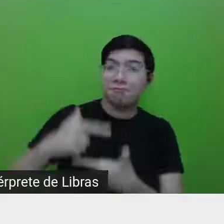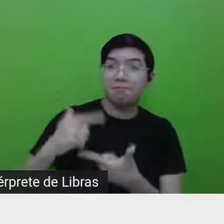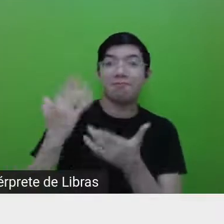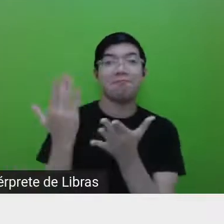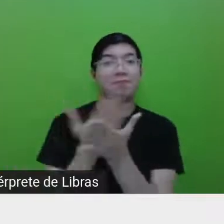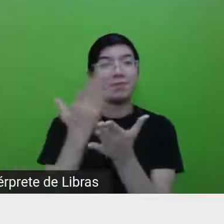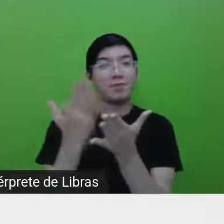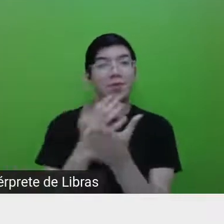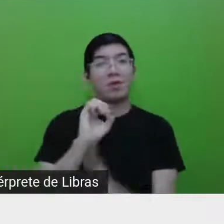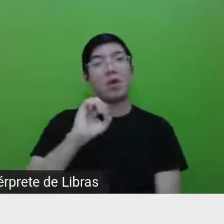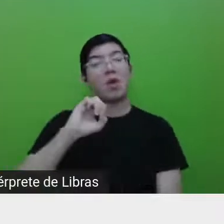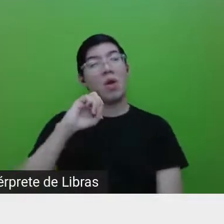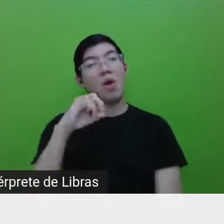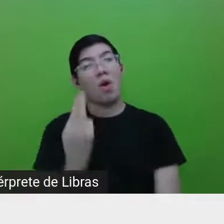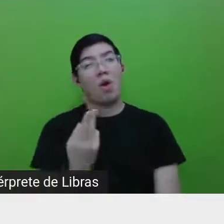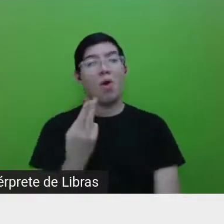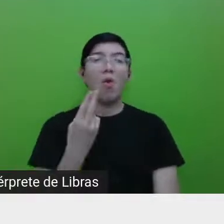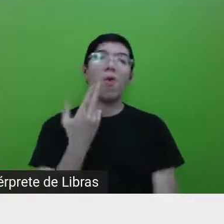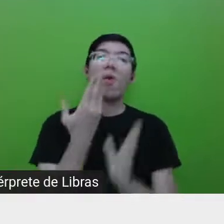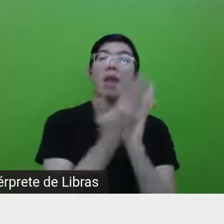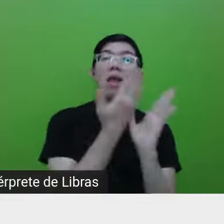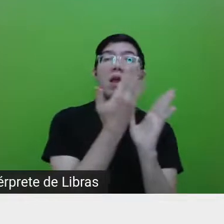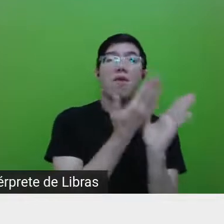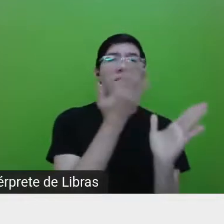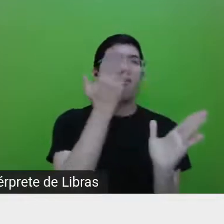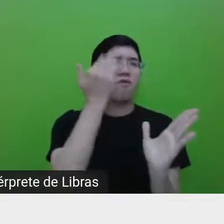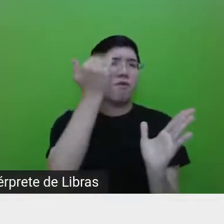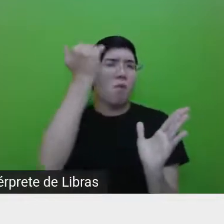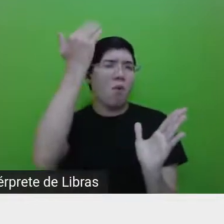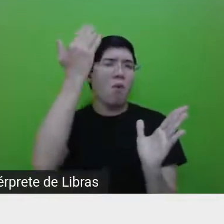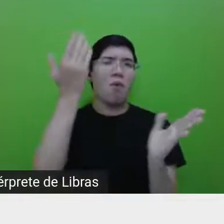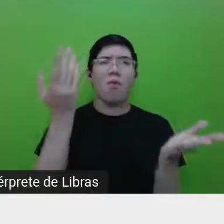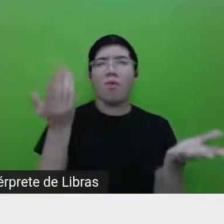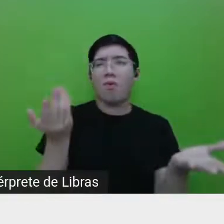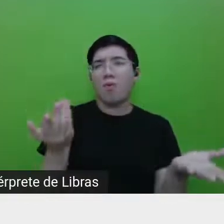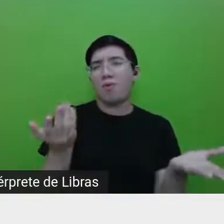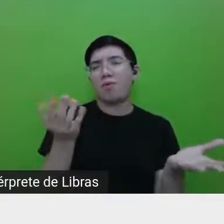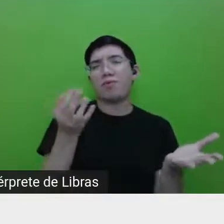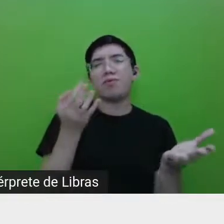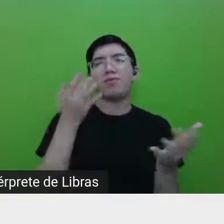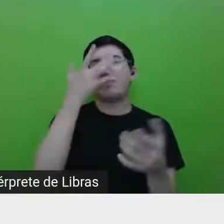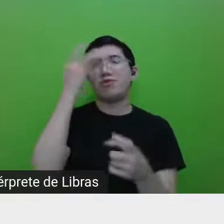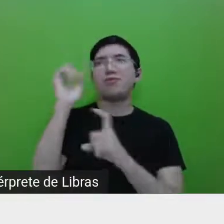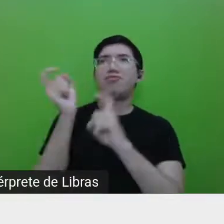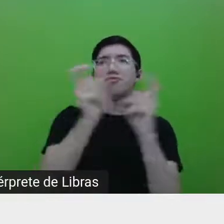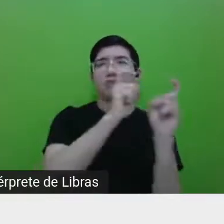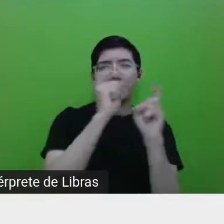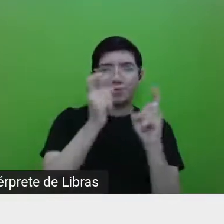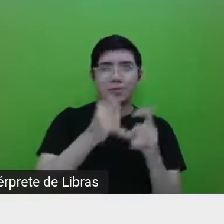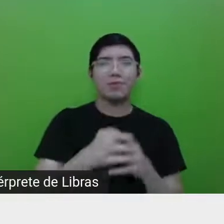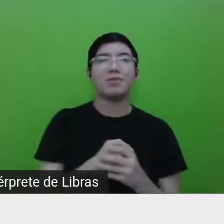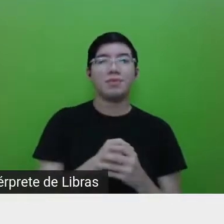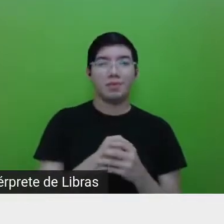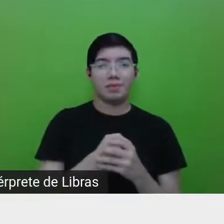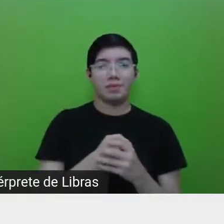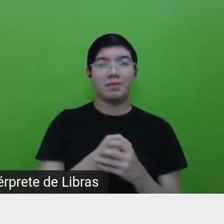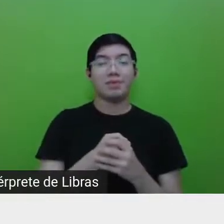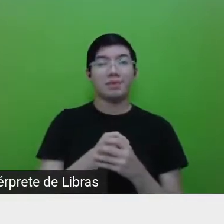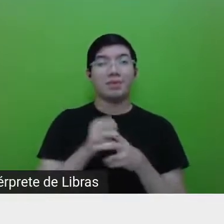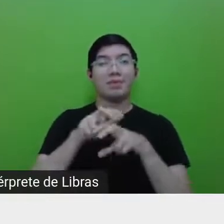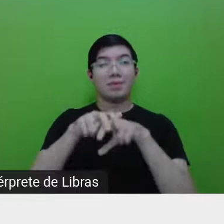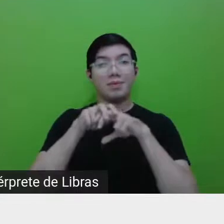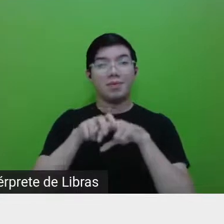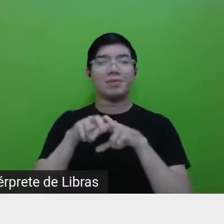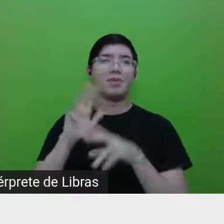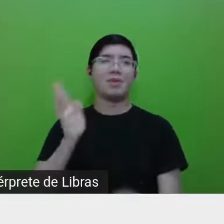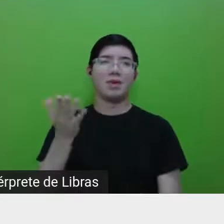sido muito comentado recentemente. Então, já fazia um tempo que a gente queria falar sobre